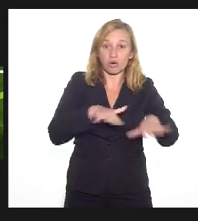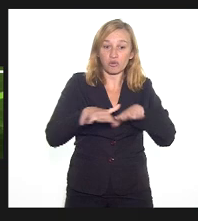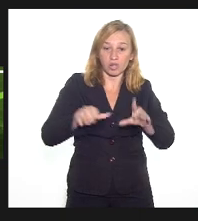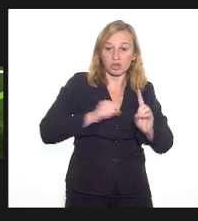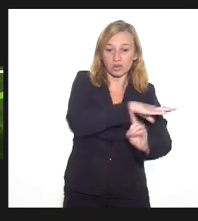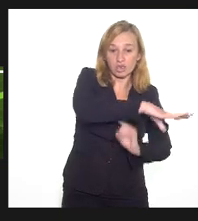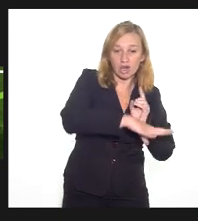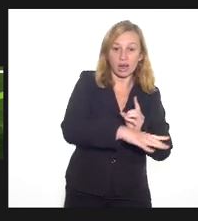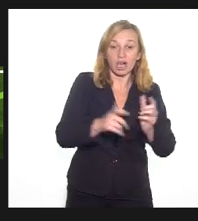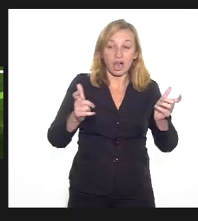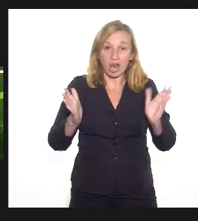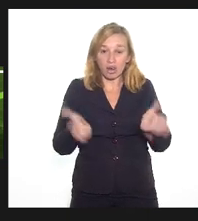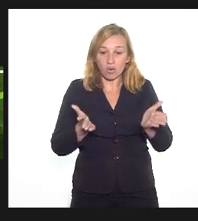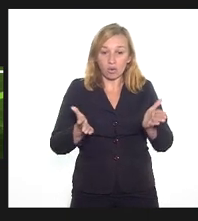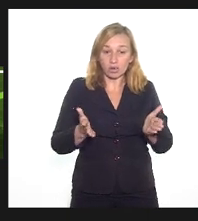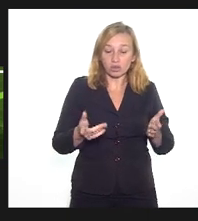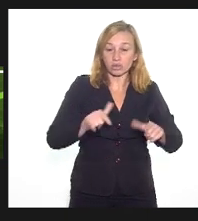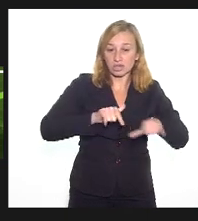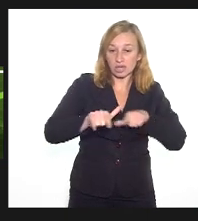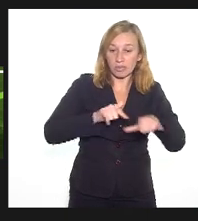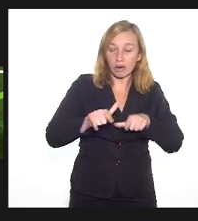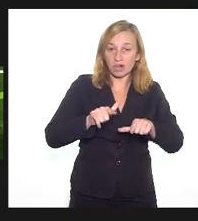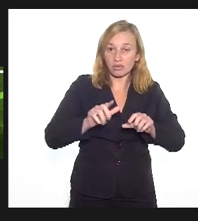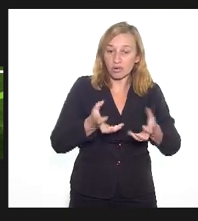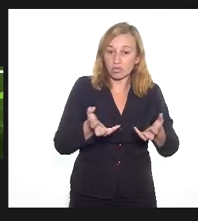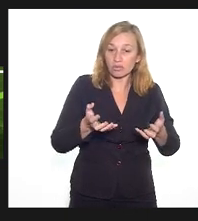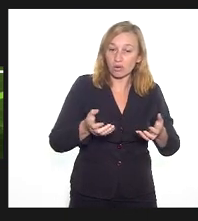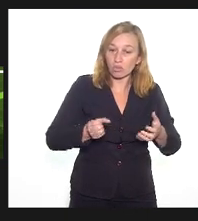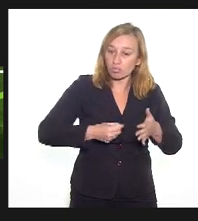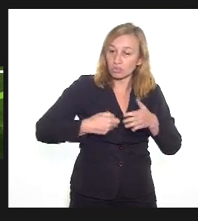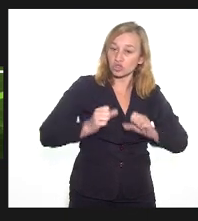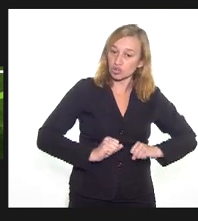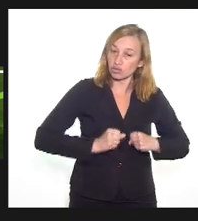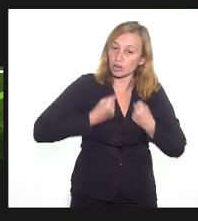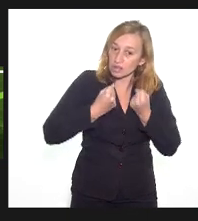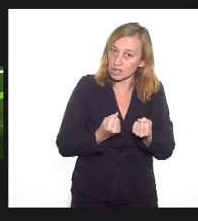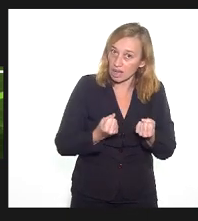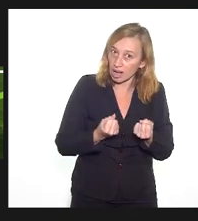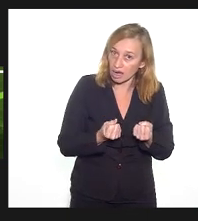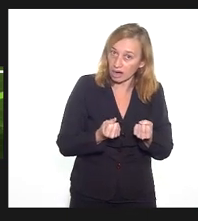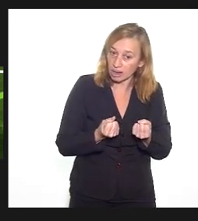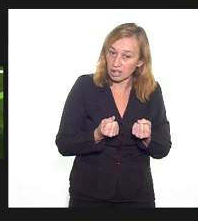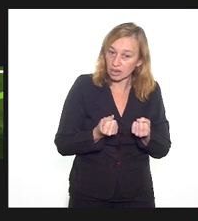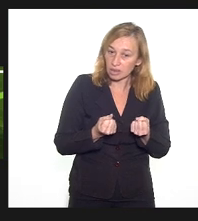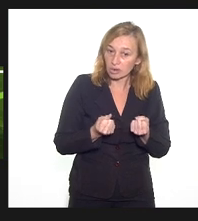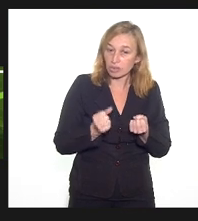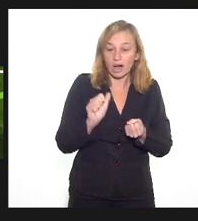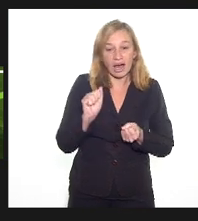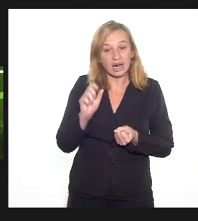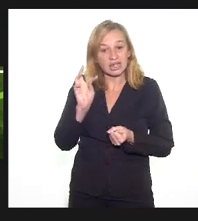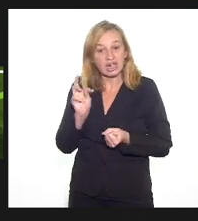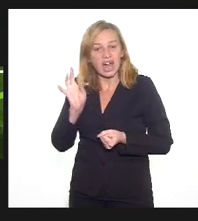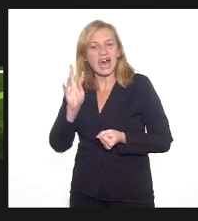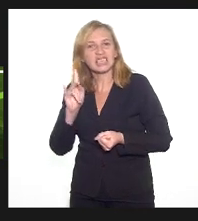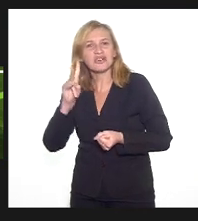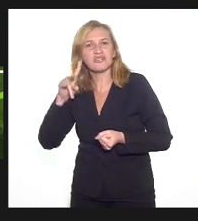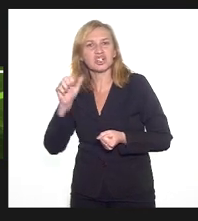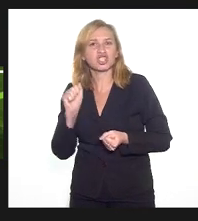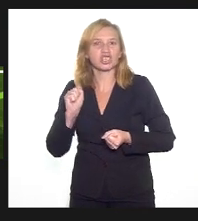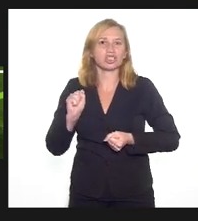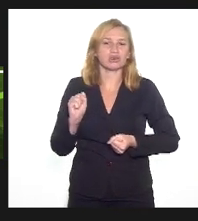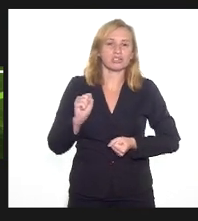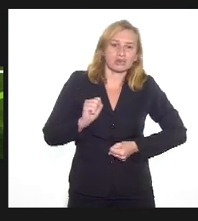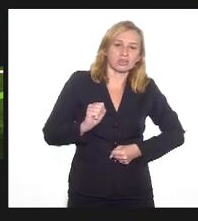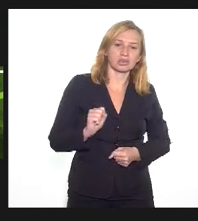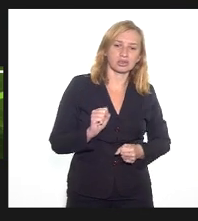ocupando esse espaço institucional e vou tentar fazer desse espaço onde eu vou me comportar aqui como ativista institucional, muitas das vezes, e outras vezes como